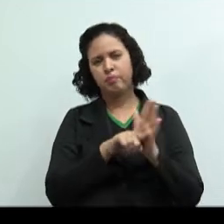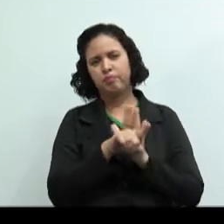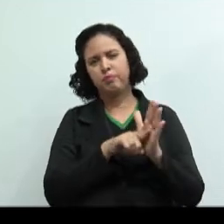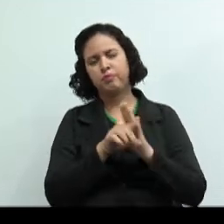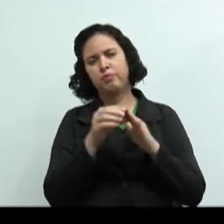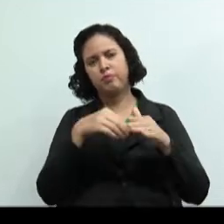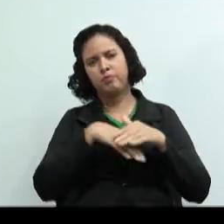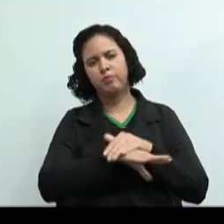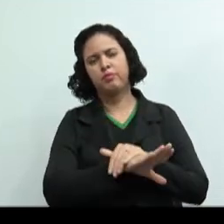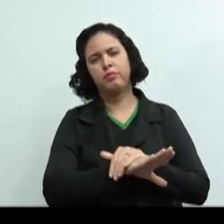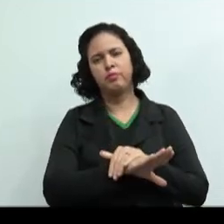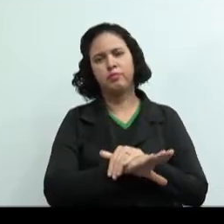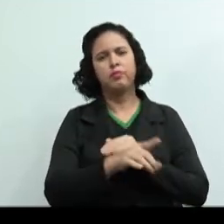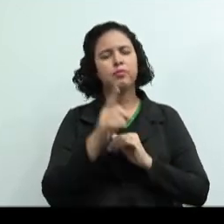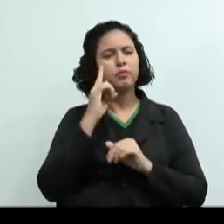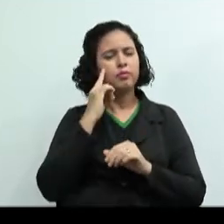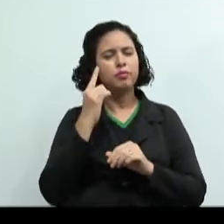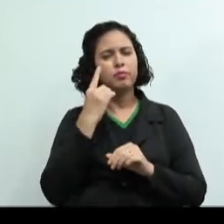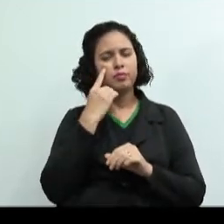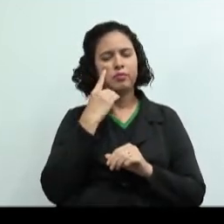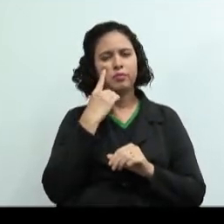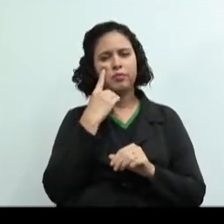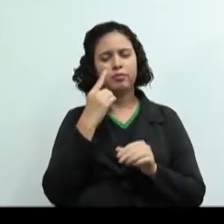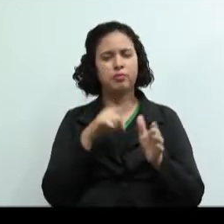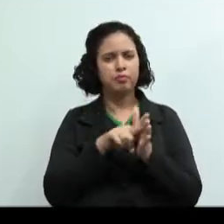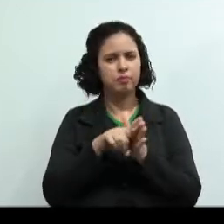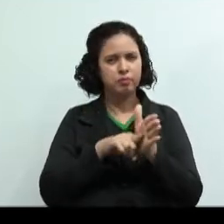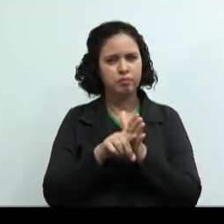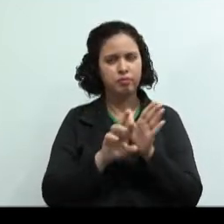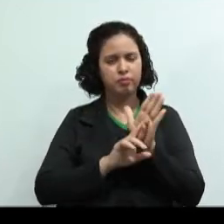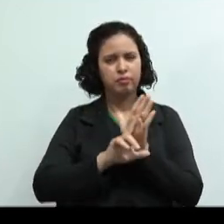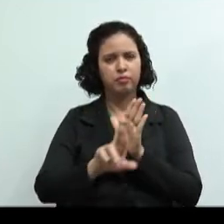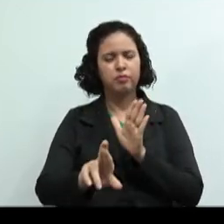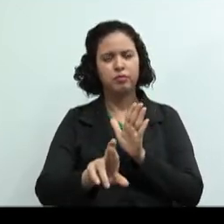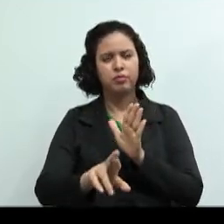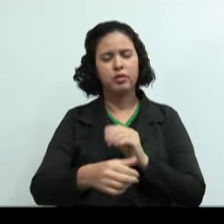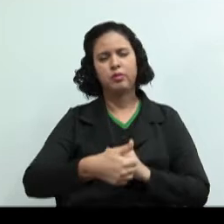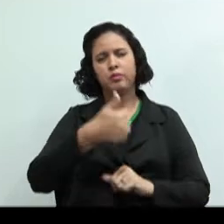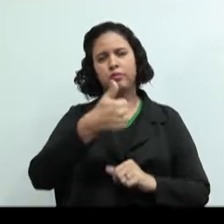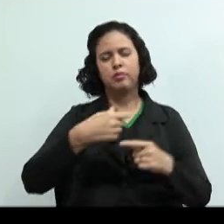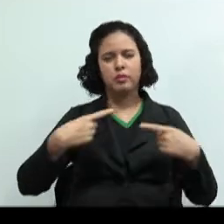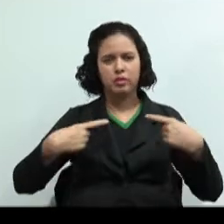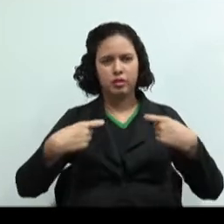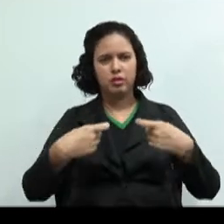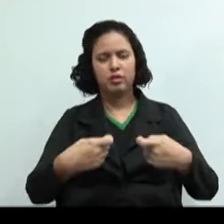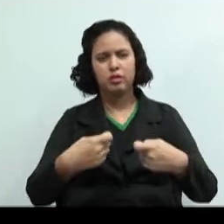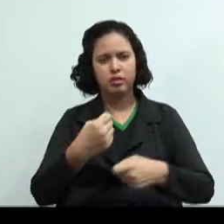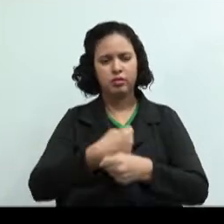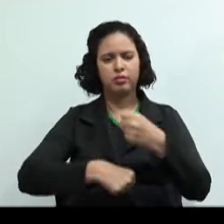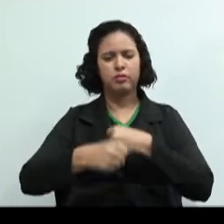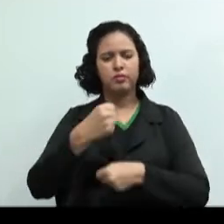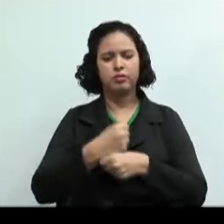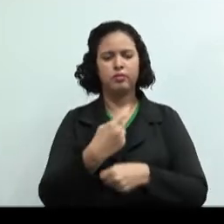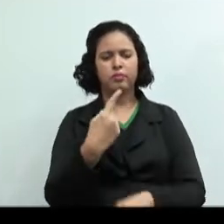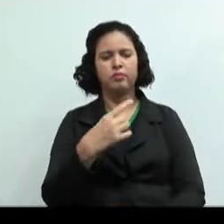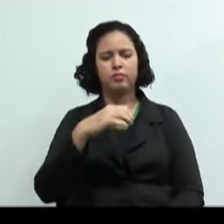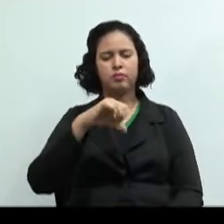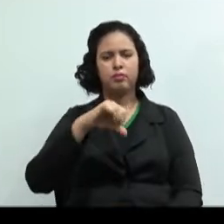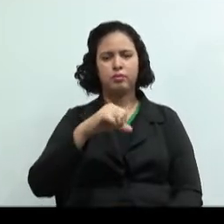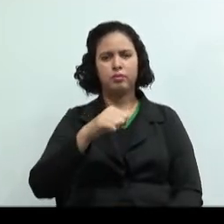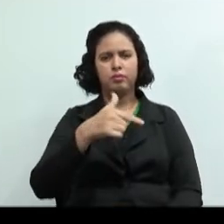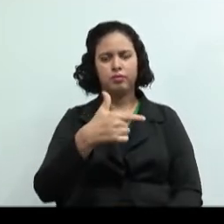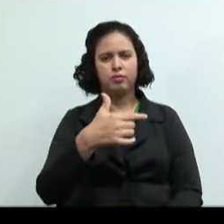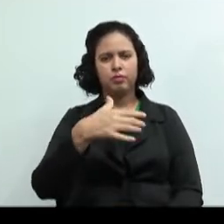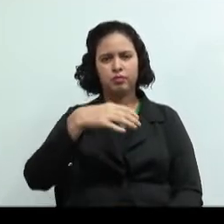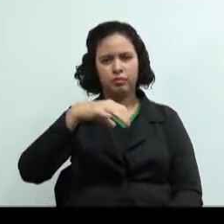mais resultados e levantar balanços. A Primeira Guerra e Crise de 1929. Necessidade de melhorias